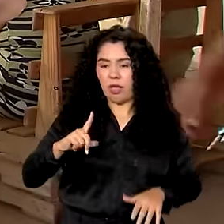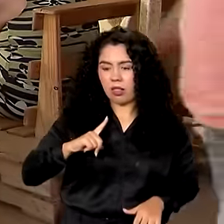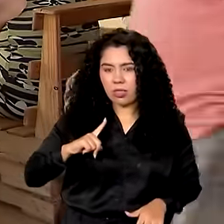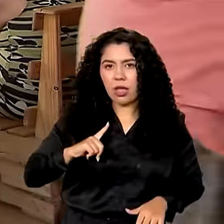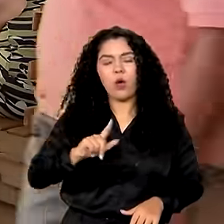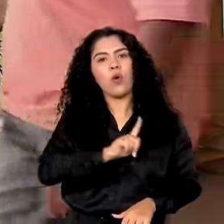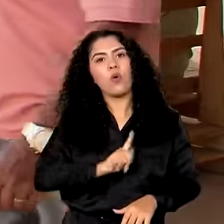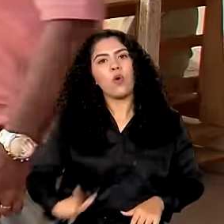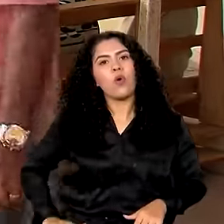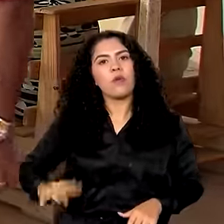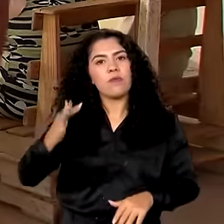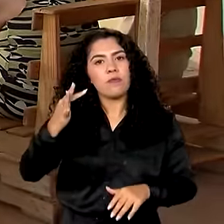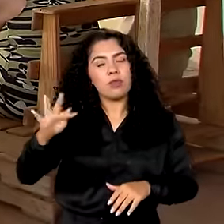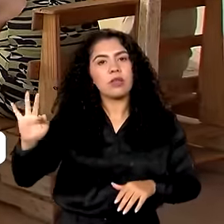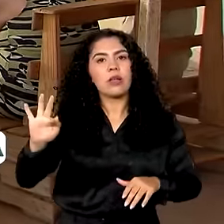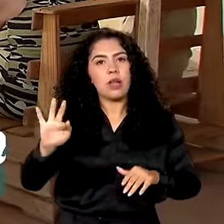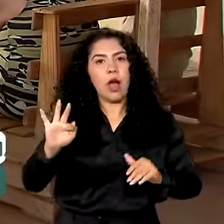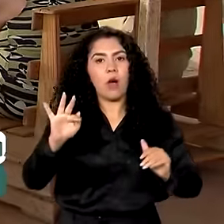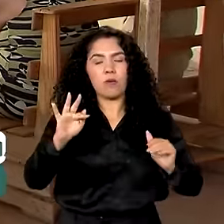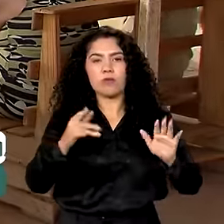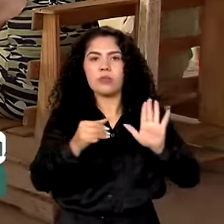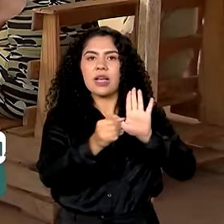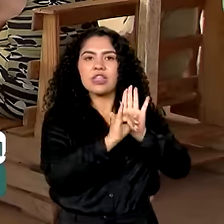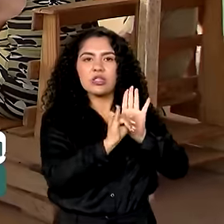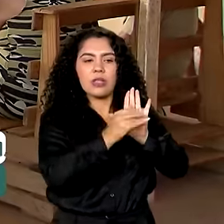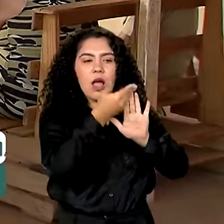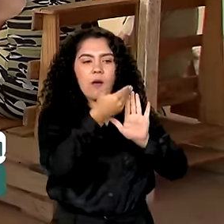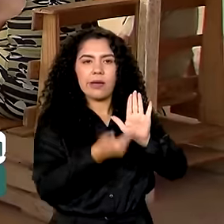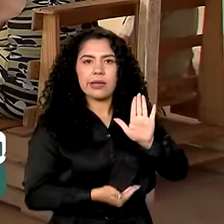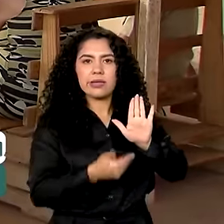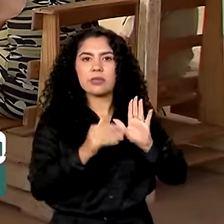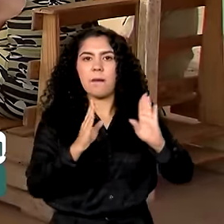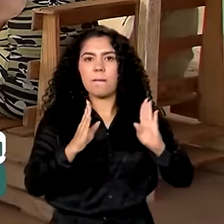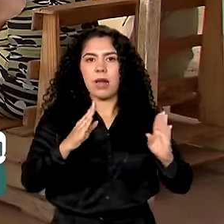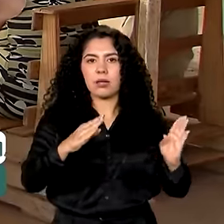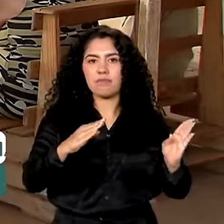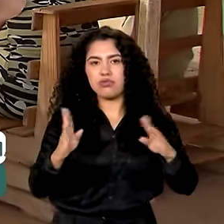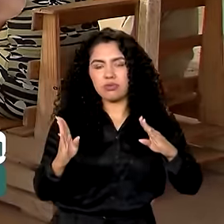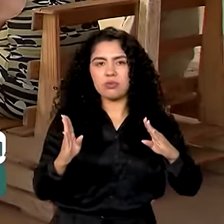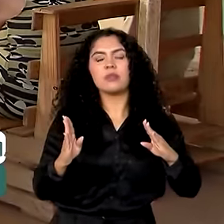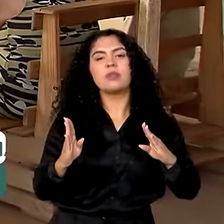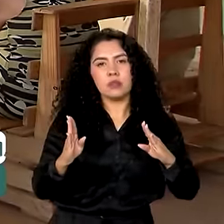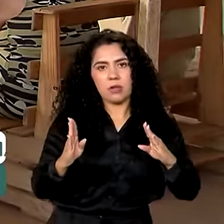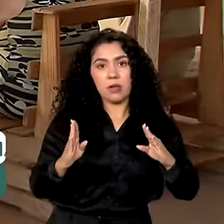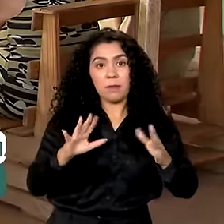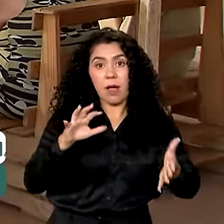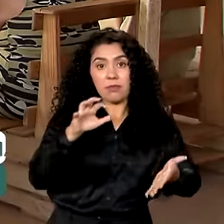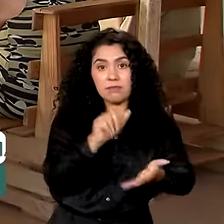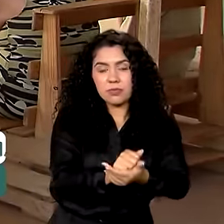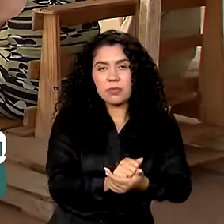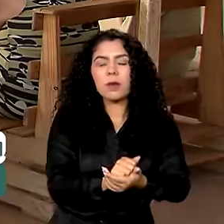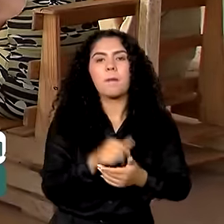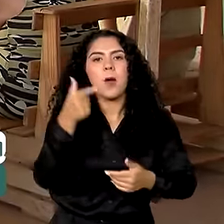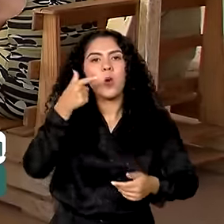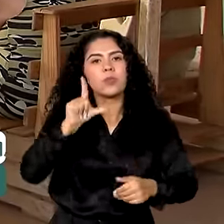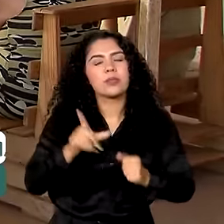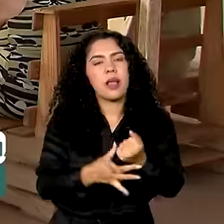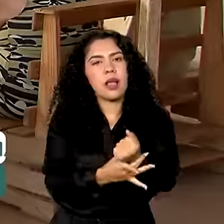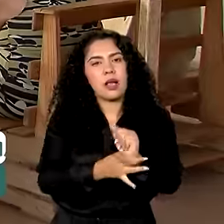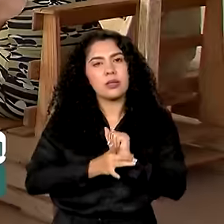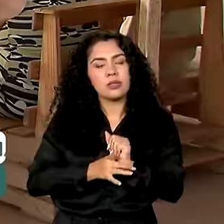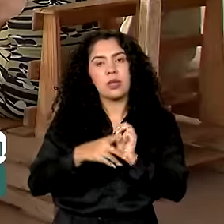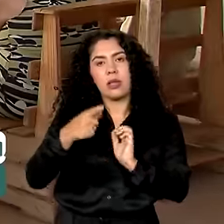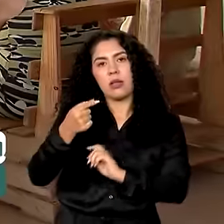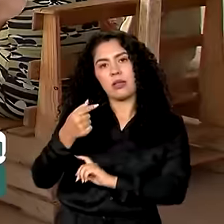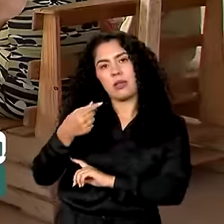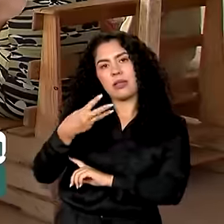governo está prorrogando o edital de inscrição de novos gestores privados. A iniciativa vai garantir 30 milhões de